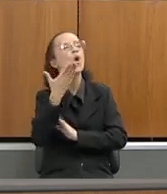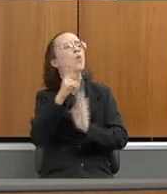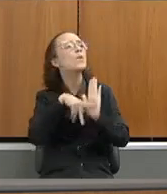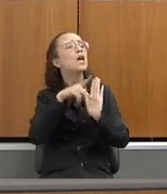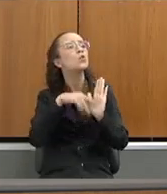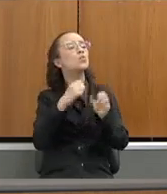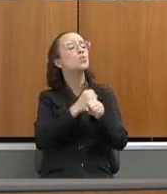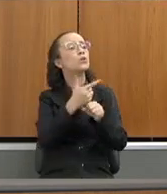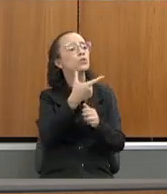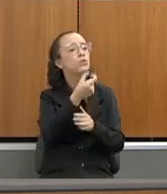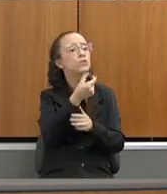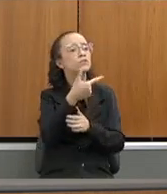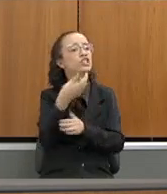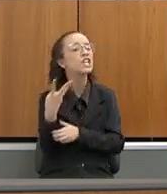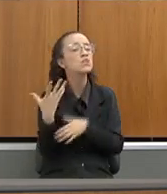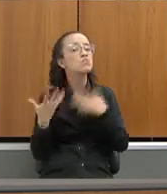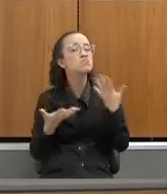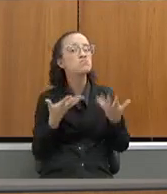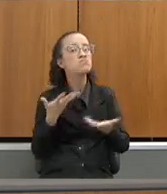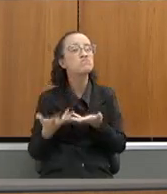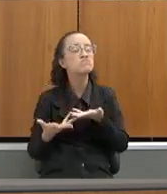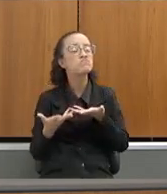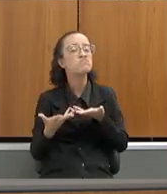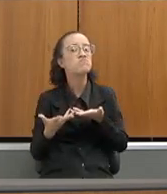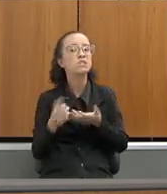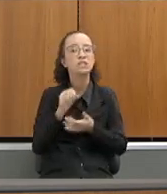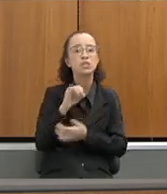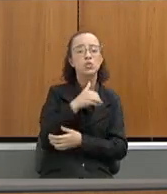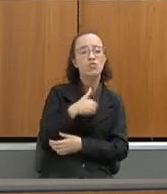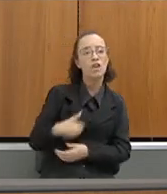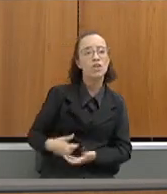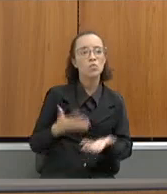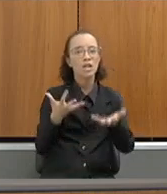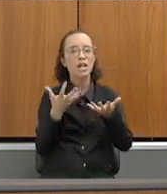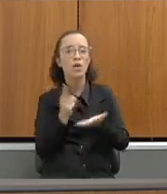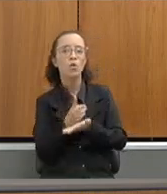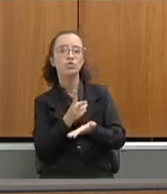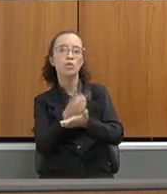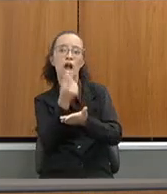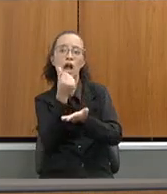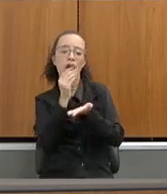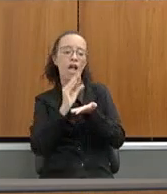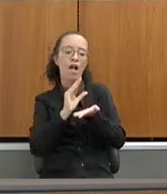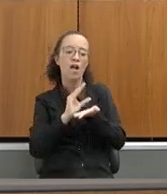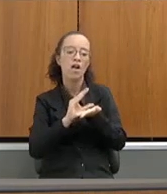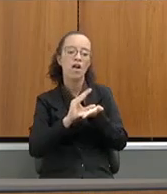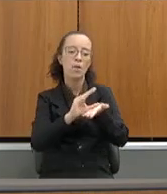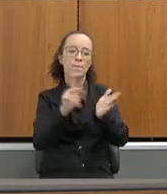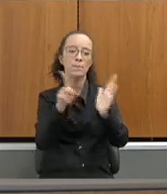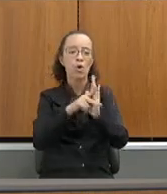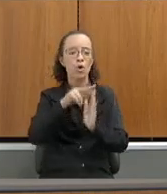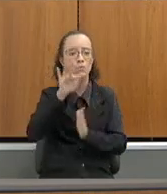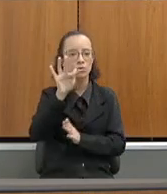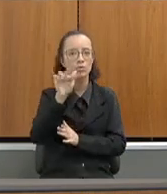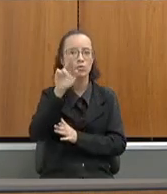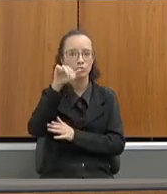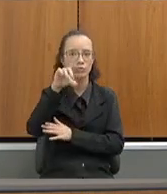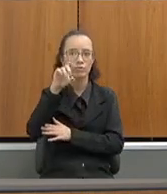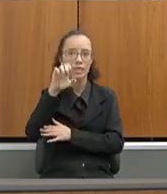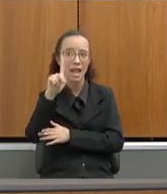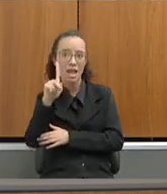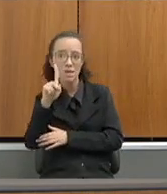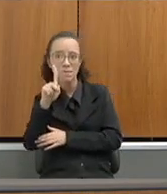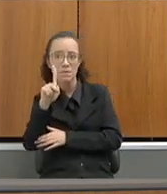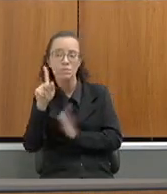em relação ao Mãos Dadas, se o governo pretende continuar utilizando recursos do Fundeb para o